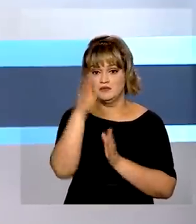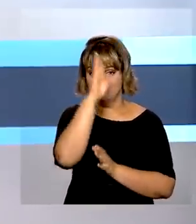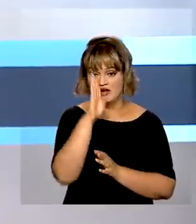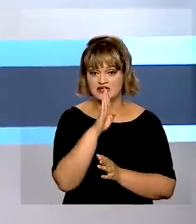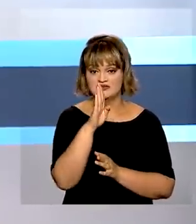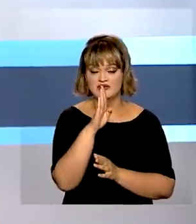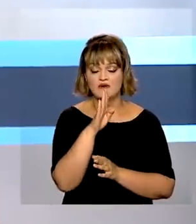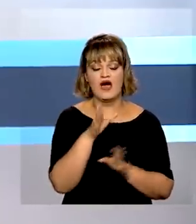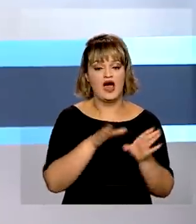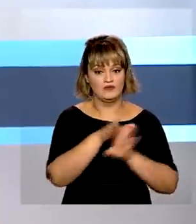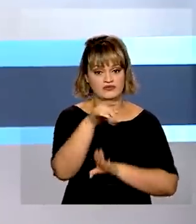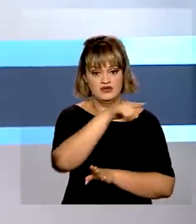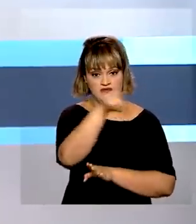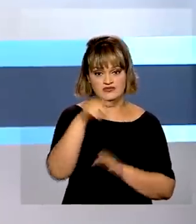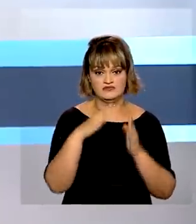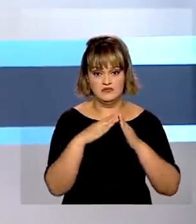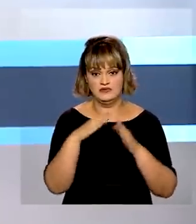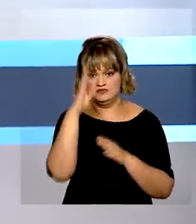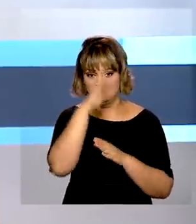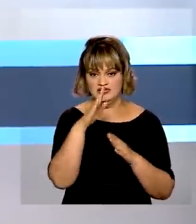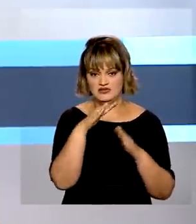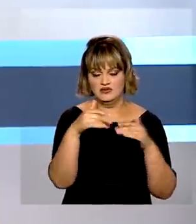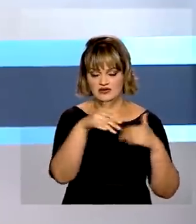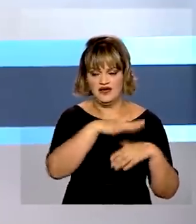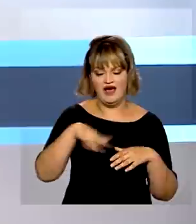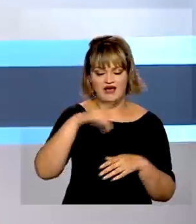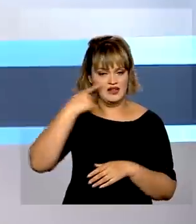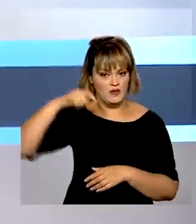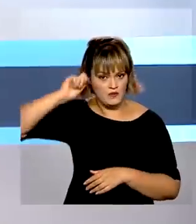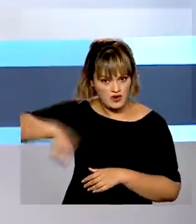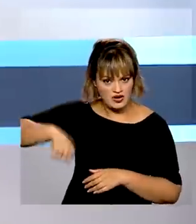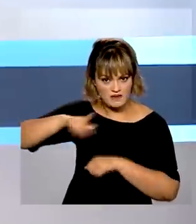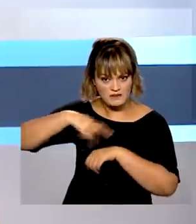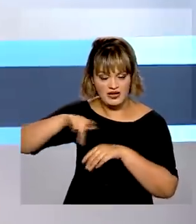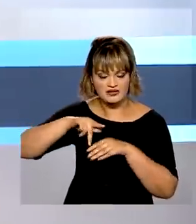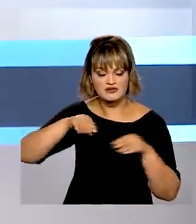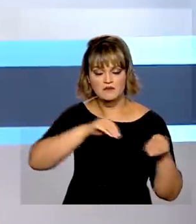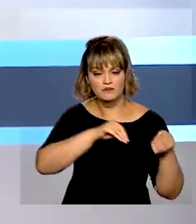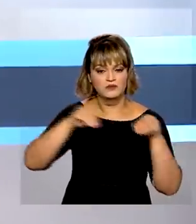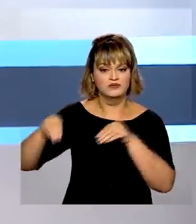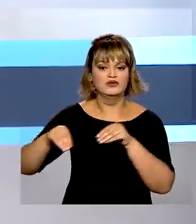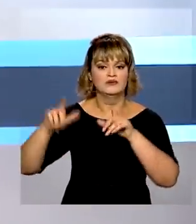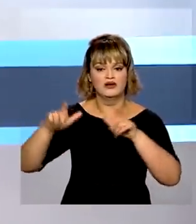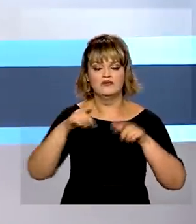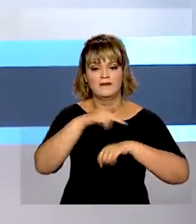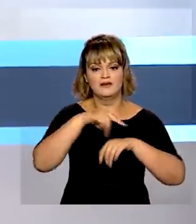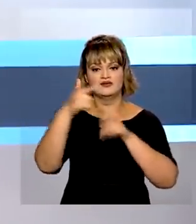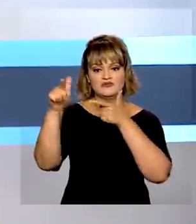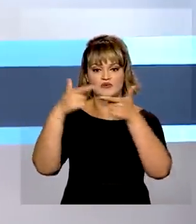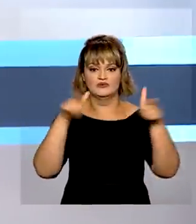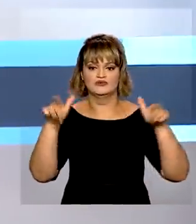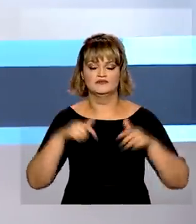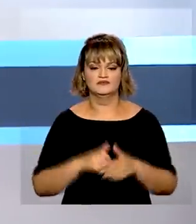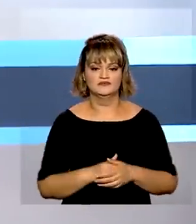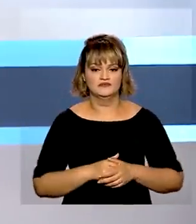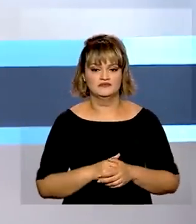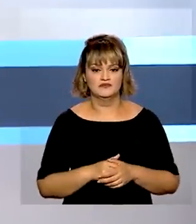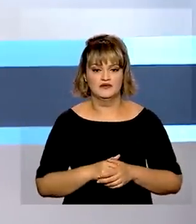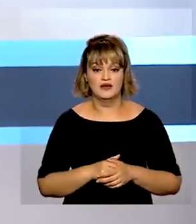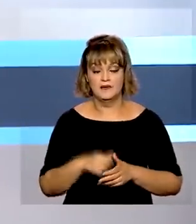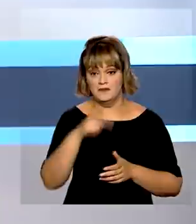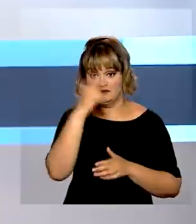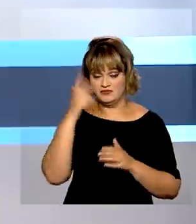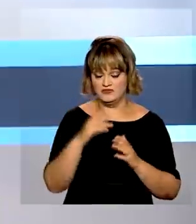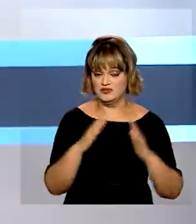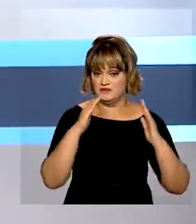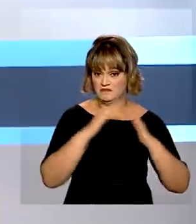país recomenda aos brasileiros que estão nas regiões ucranianas a se deslocarem para outros países a oeste. Para os